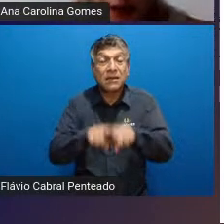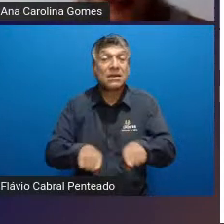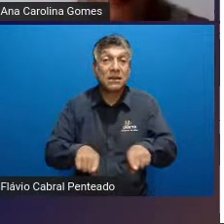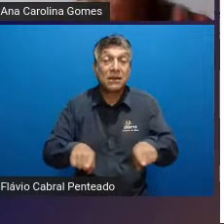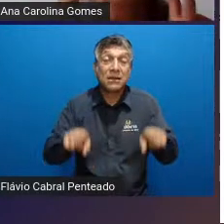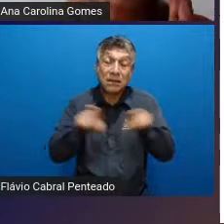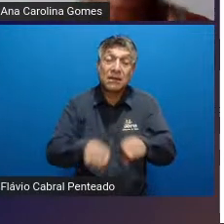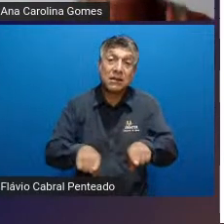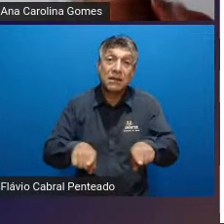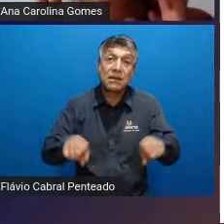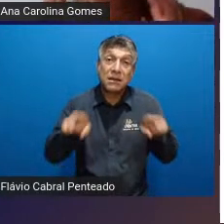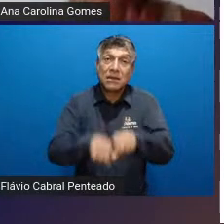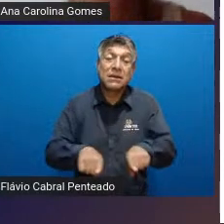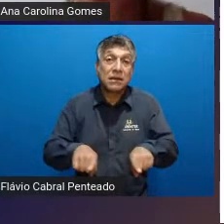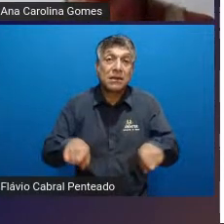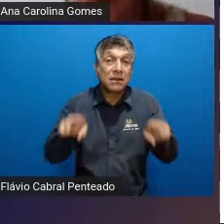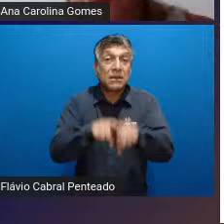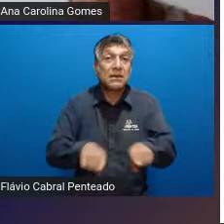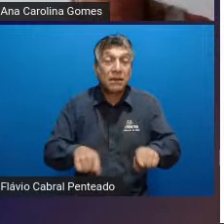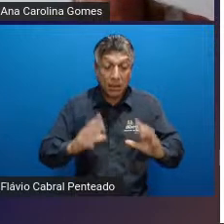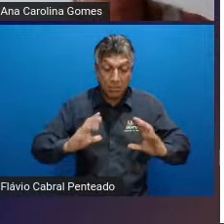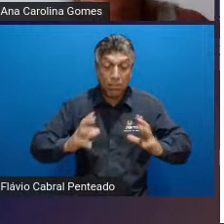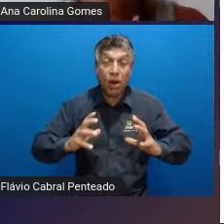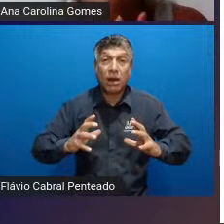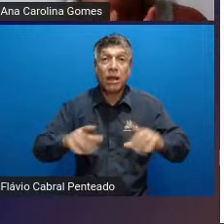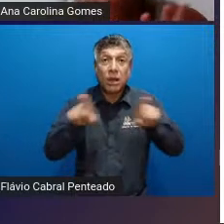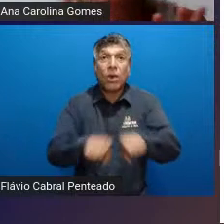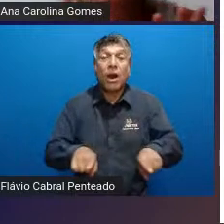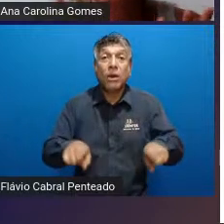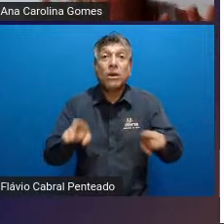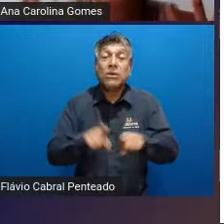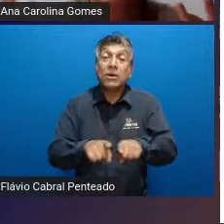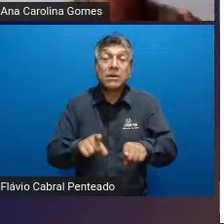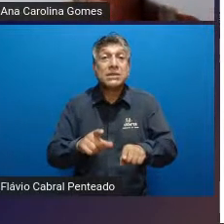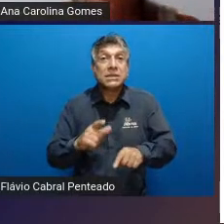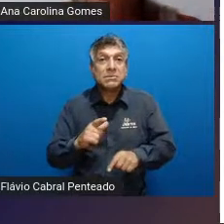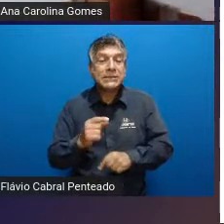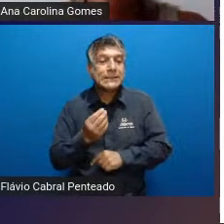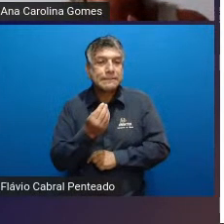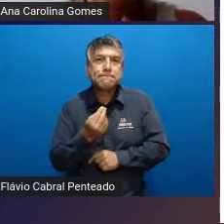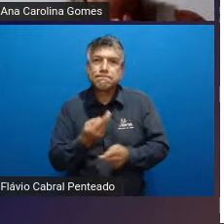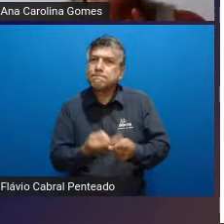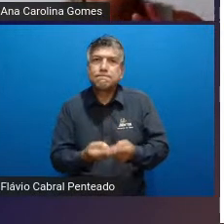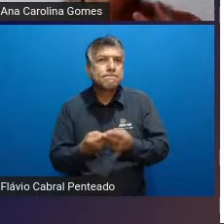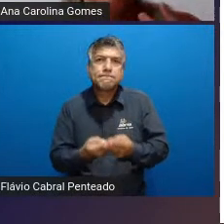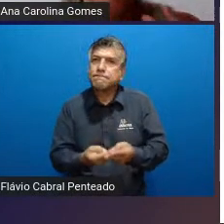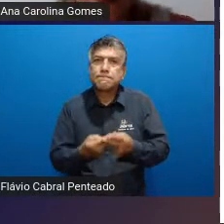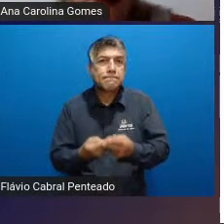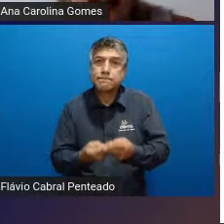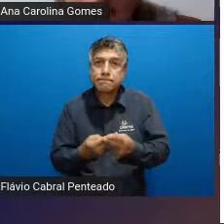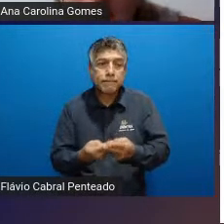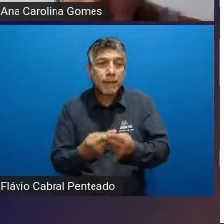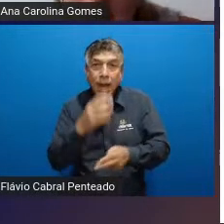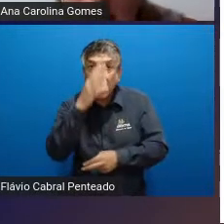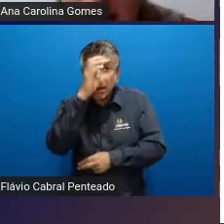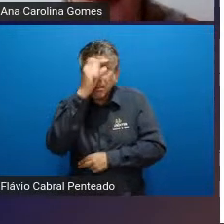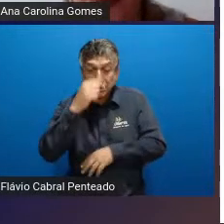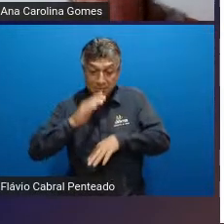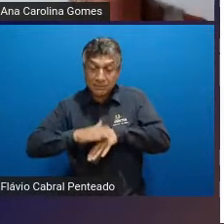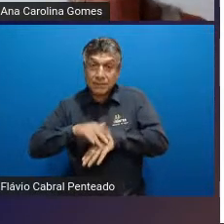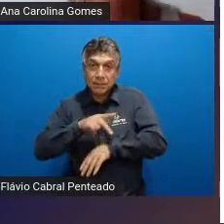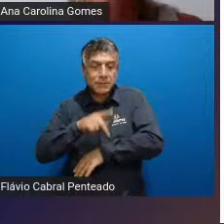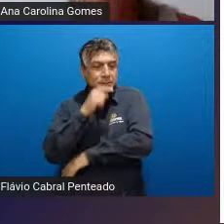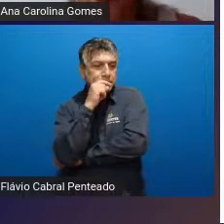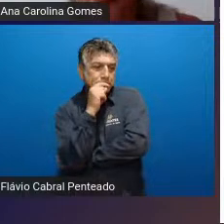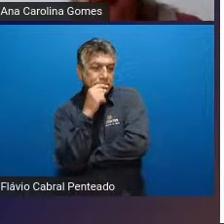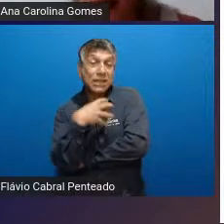coisa exatamente a mesma coisa com aquela bola então a gente tem que conseguir aceitar isso a gente tem que aprender exatamente com eles porque essa é